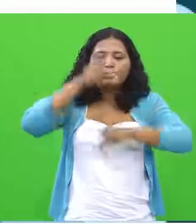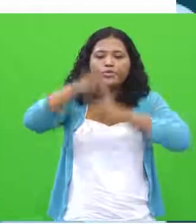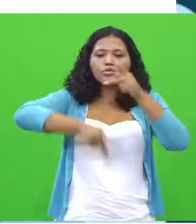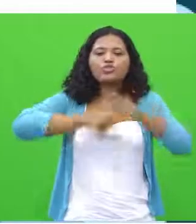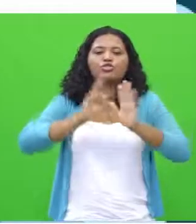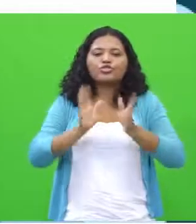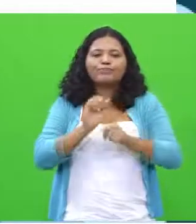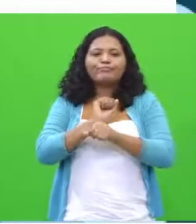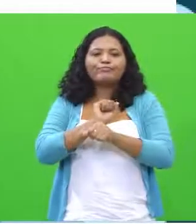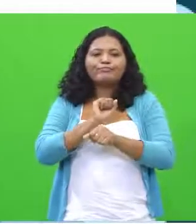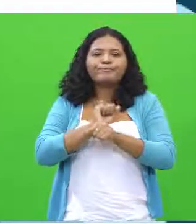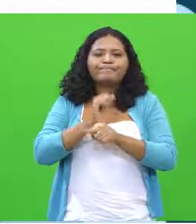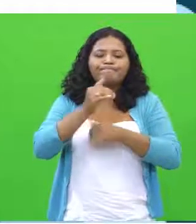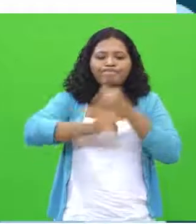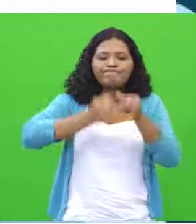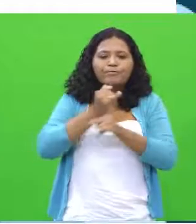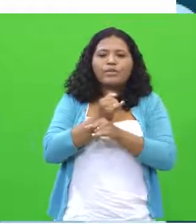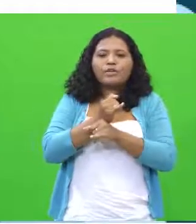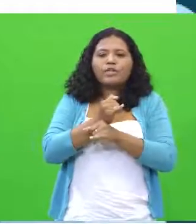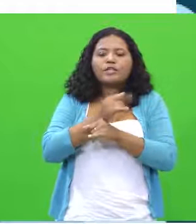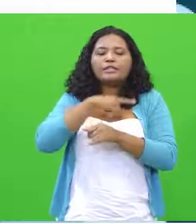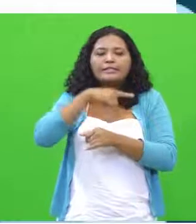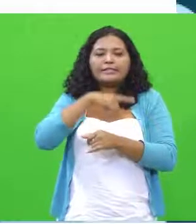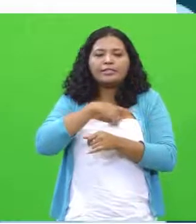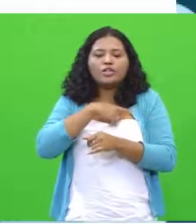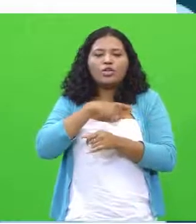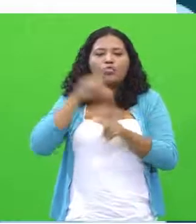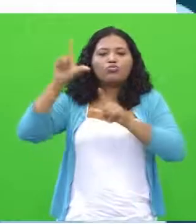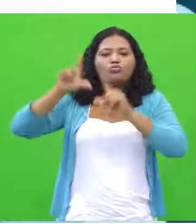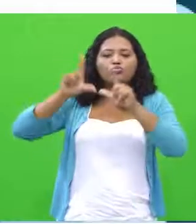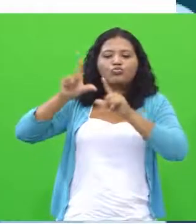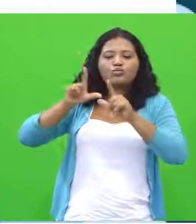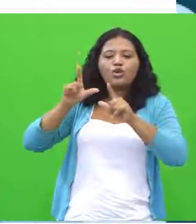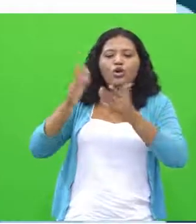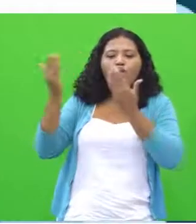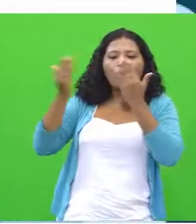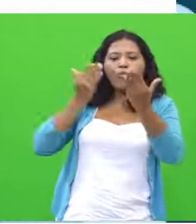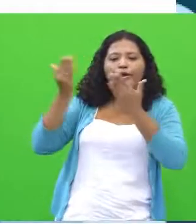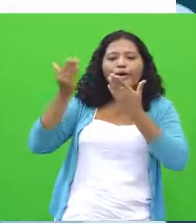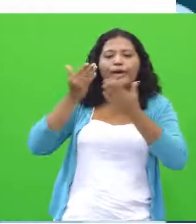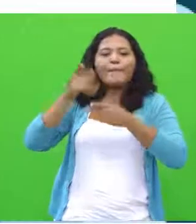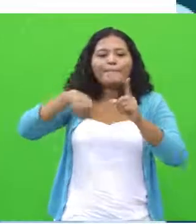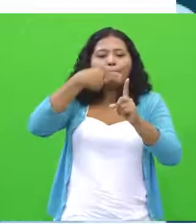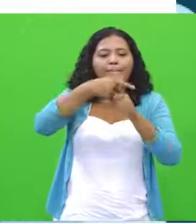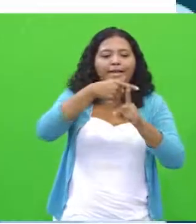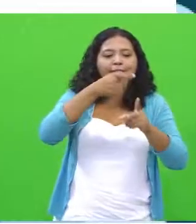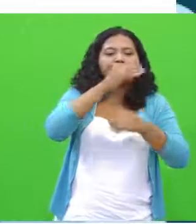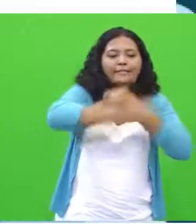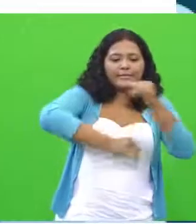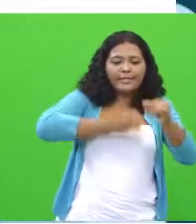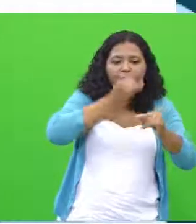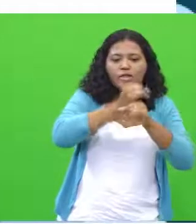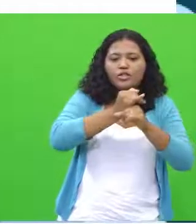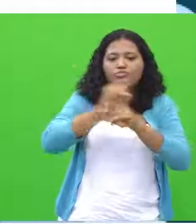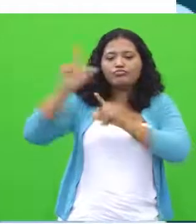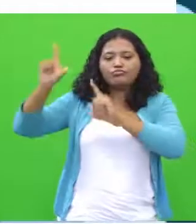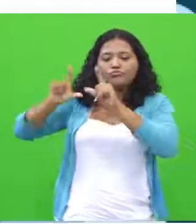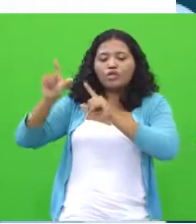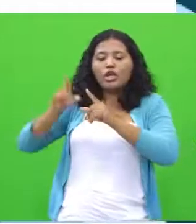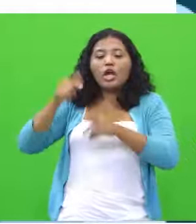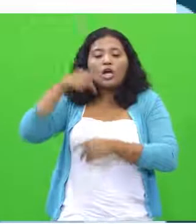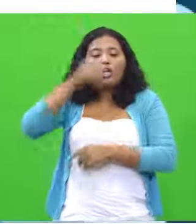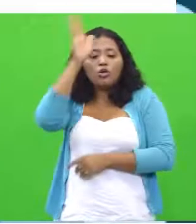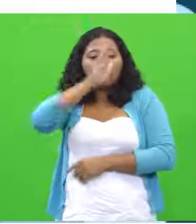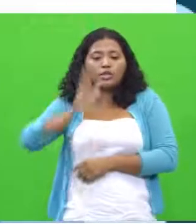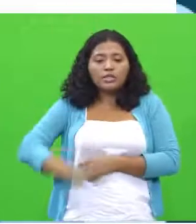mais tempo conectada à internet do que em frente à televisão. Os hábitos estão mudando. No Brasil, as pessoas